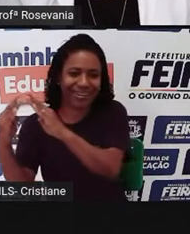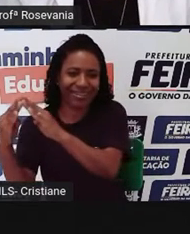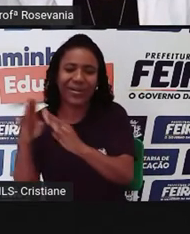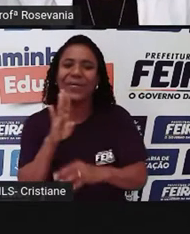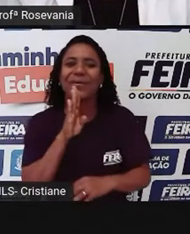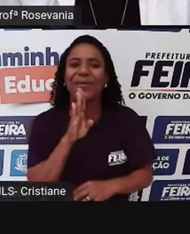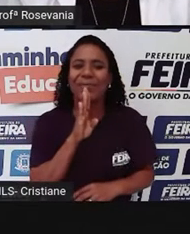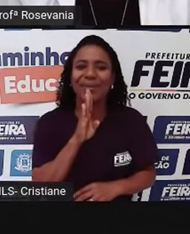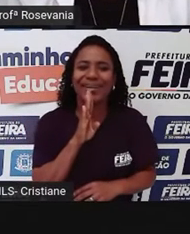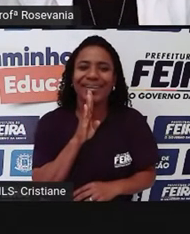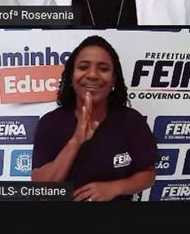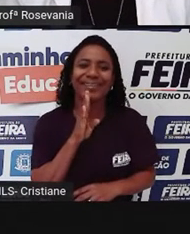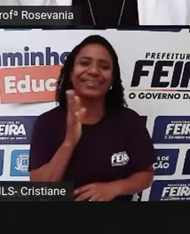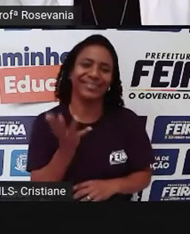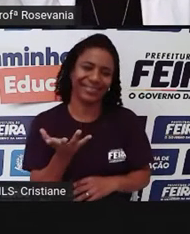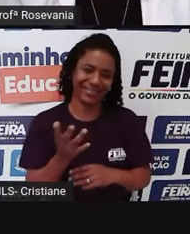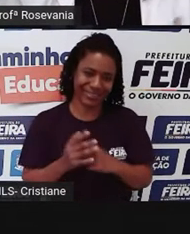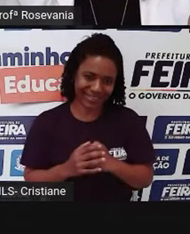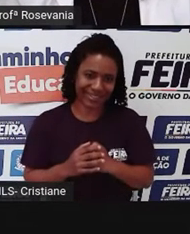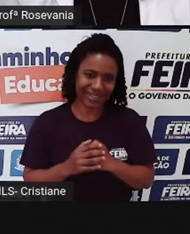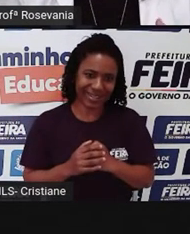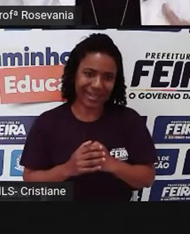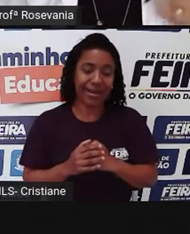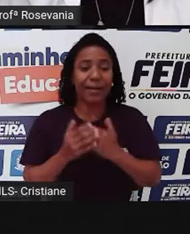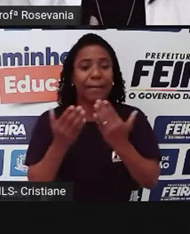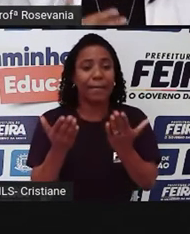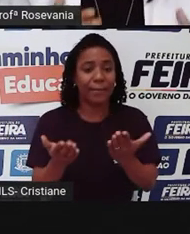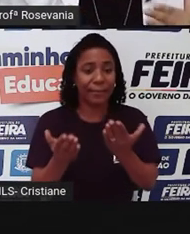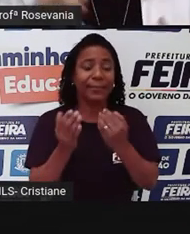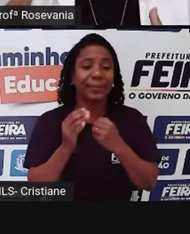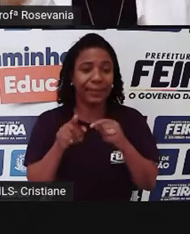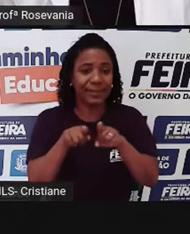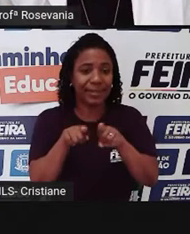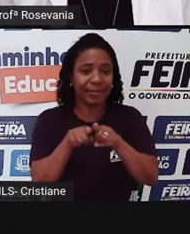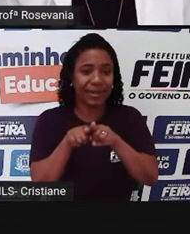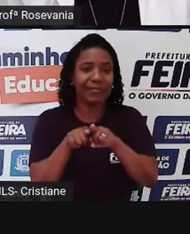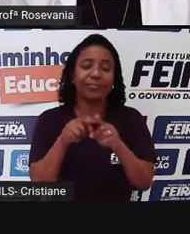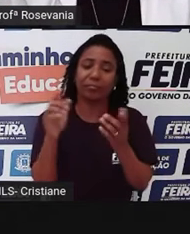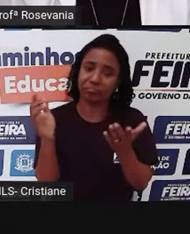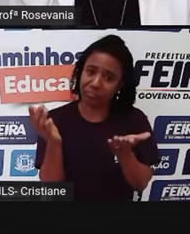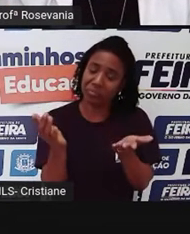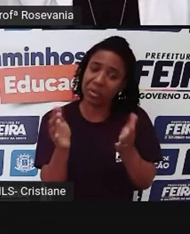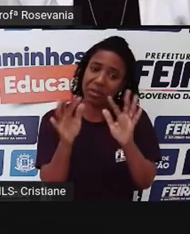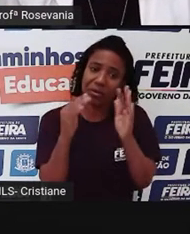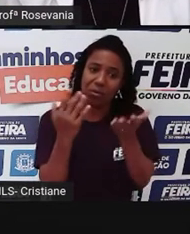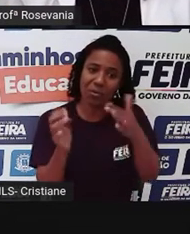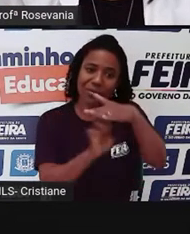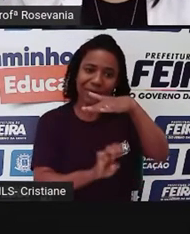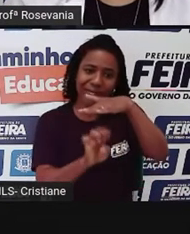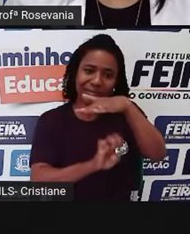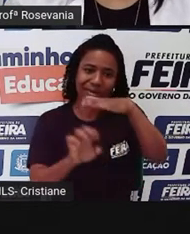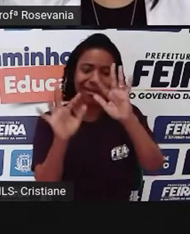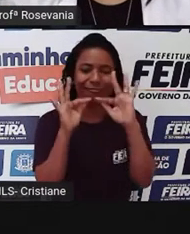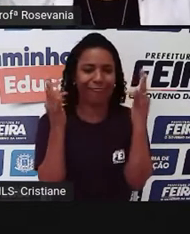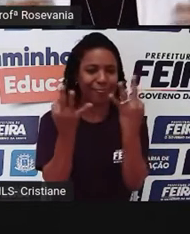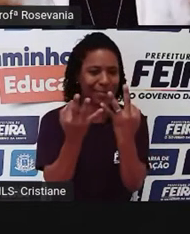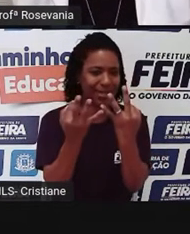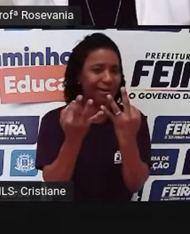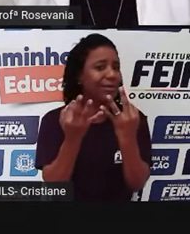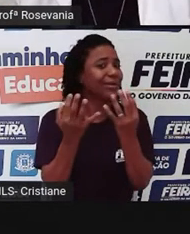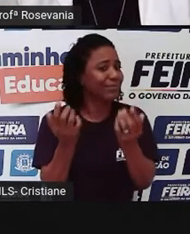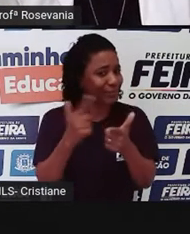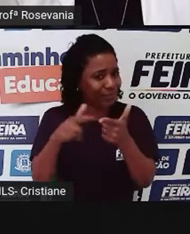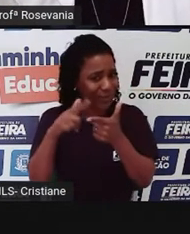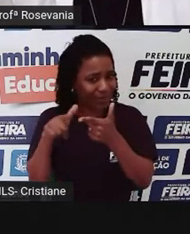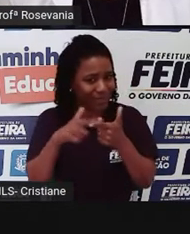já há um determinado tempo. Mas a gente sabe que tem, né, alguns erros e acertos nesse comércio familiar. Mas antes,